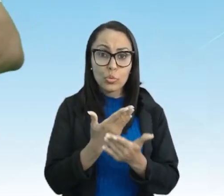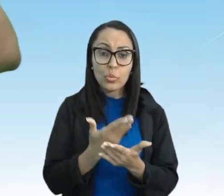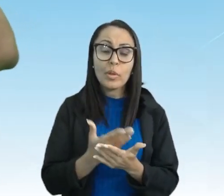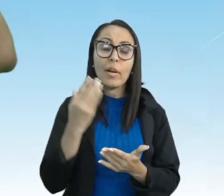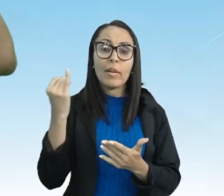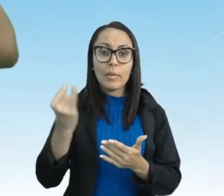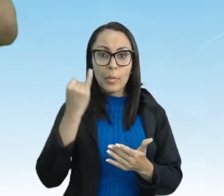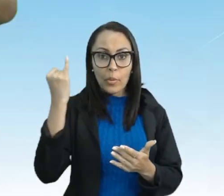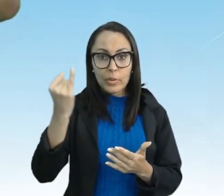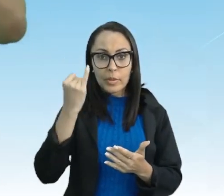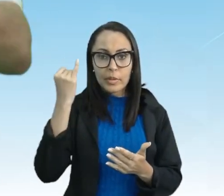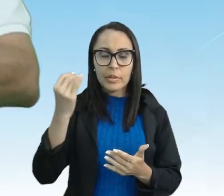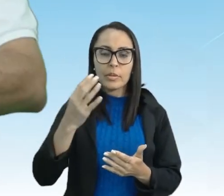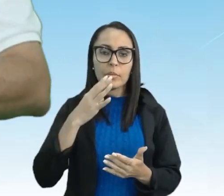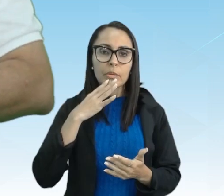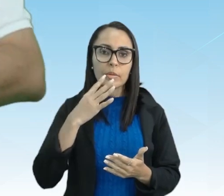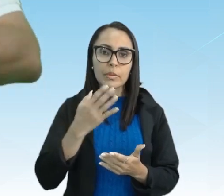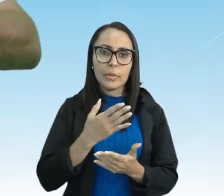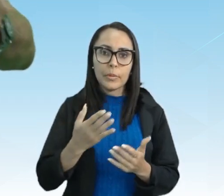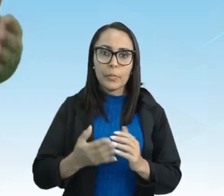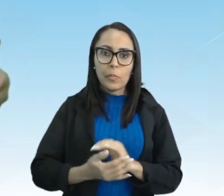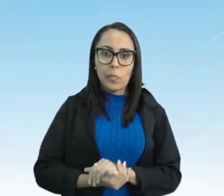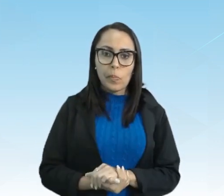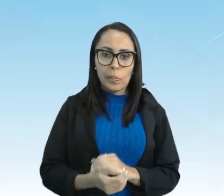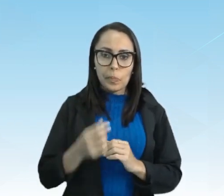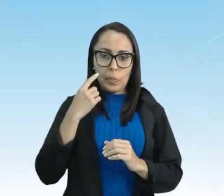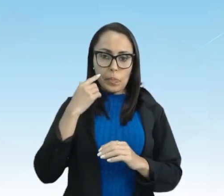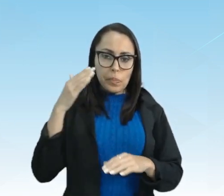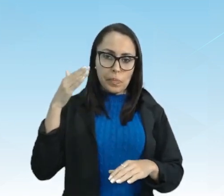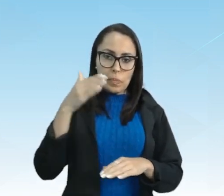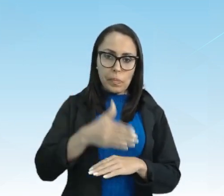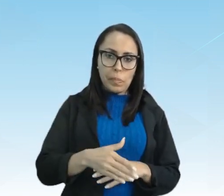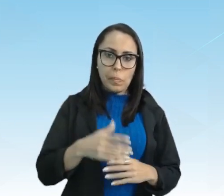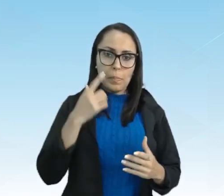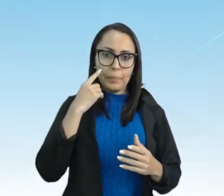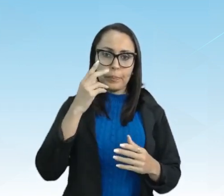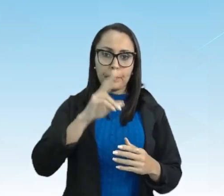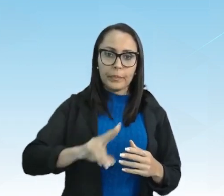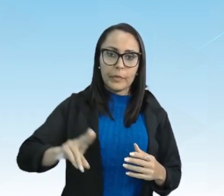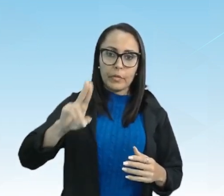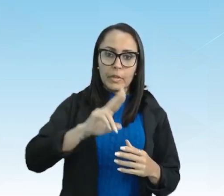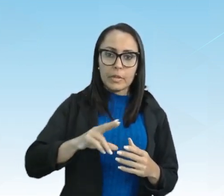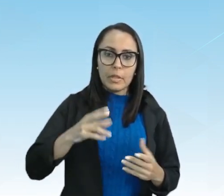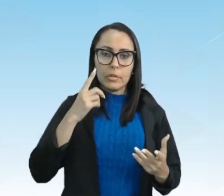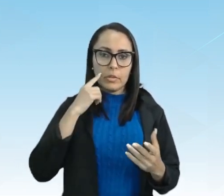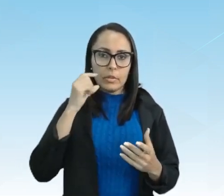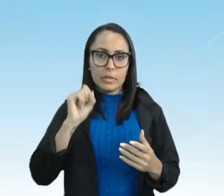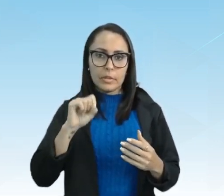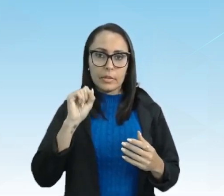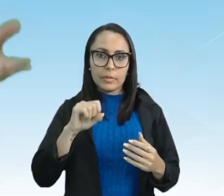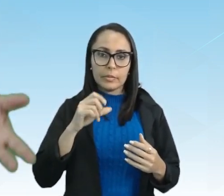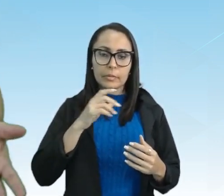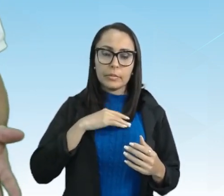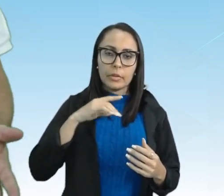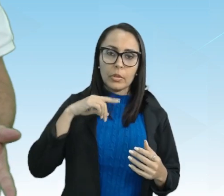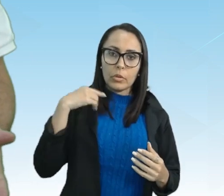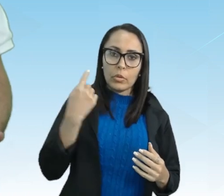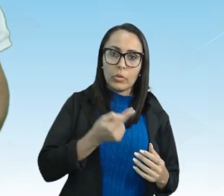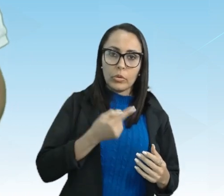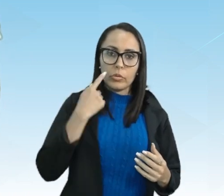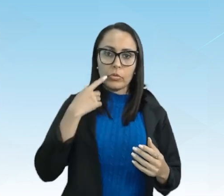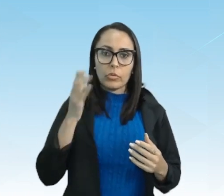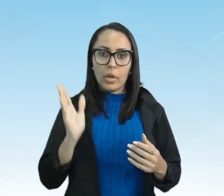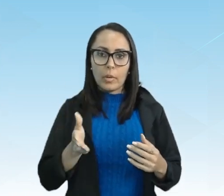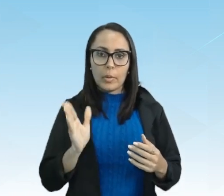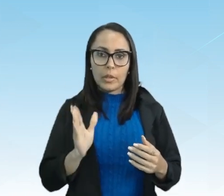conhecer e hoje nós vamos entrar nesse universo da retextualização nós já aprendemos